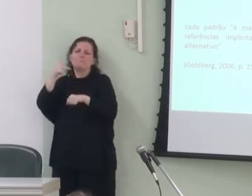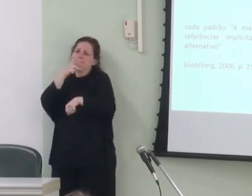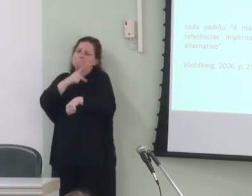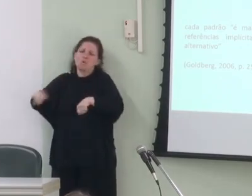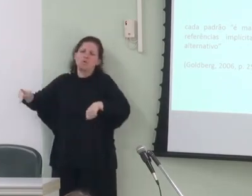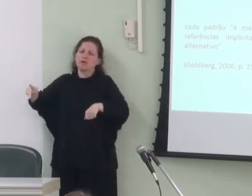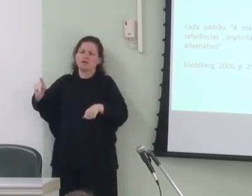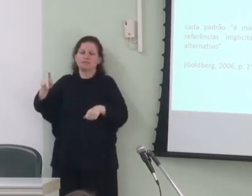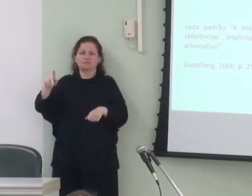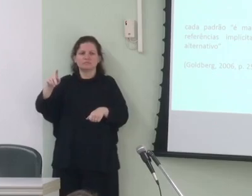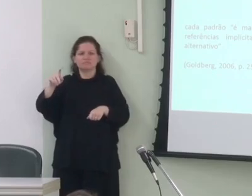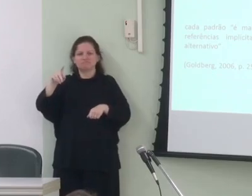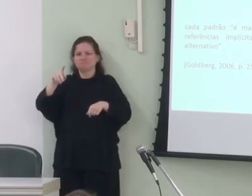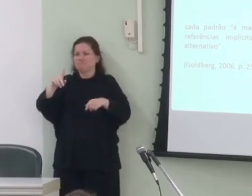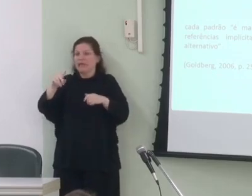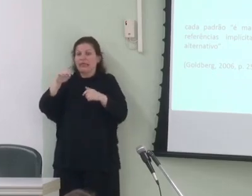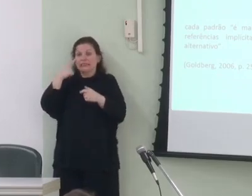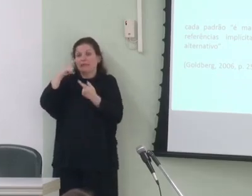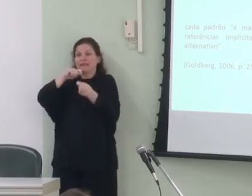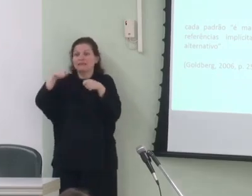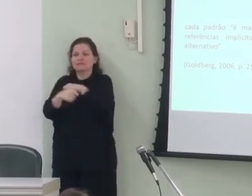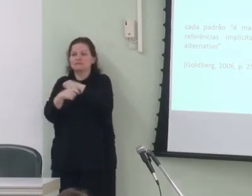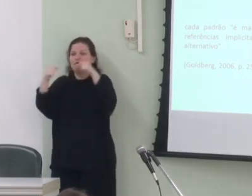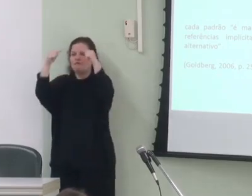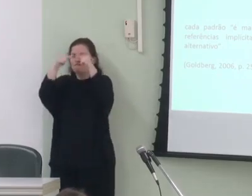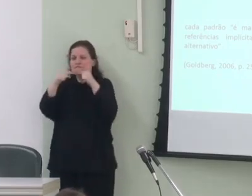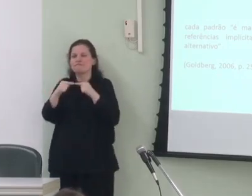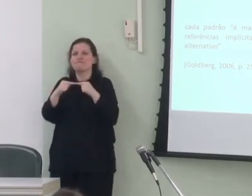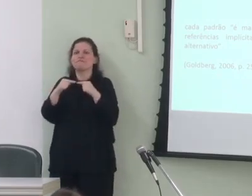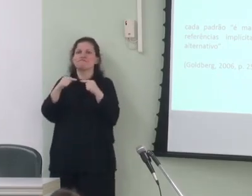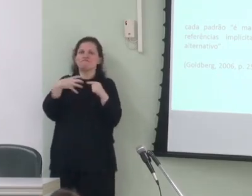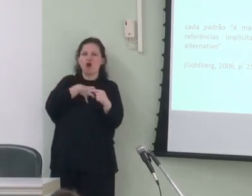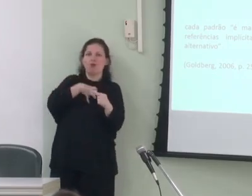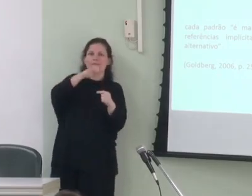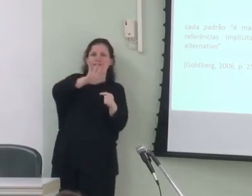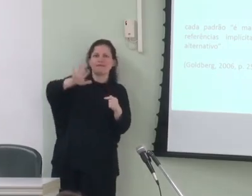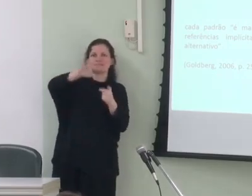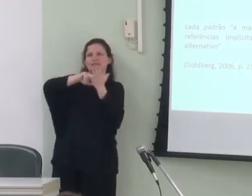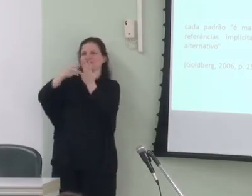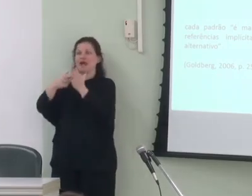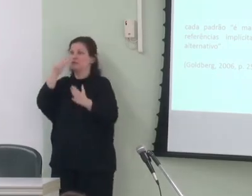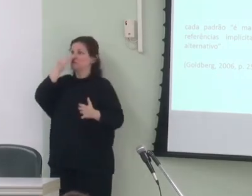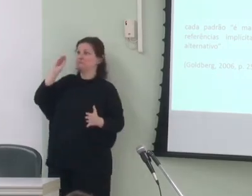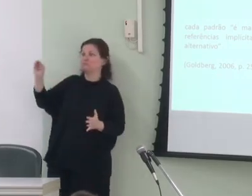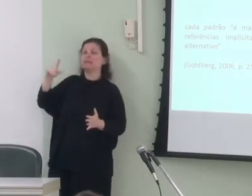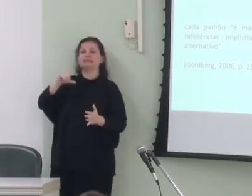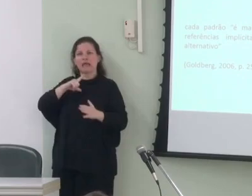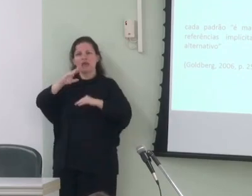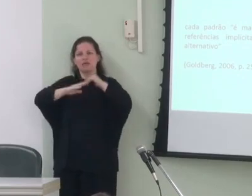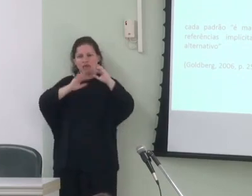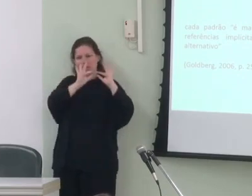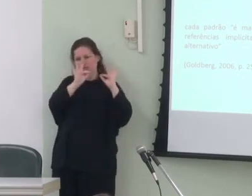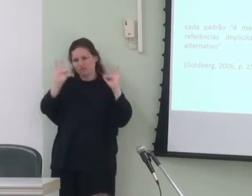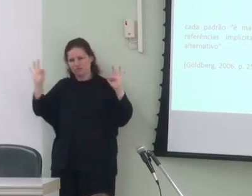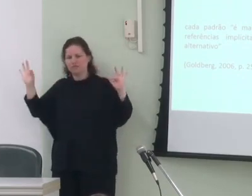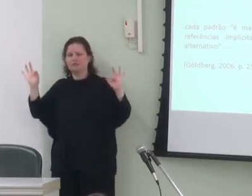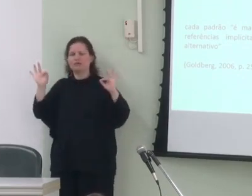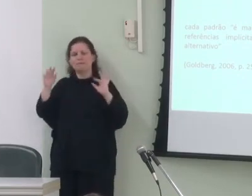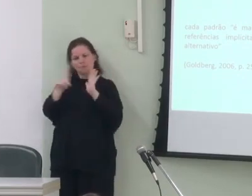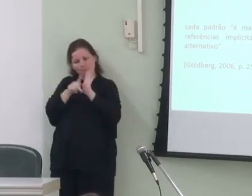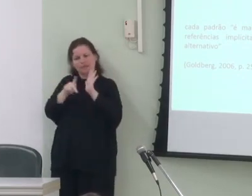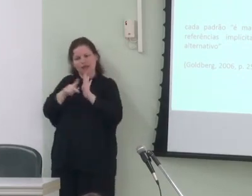semasiológica de interpretação do pareamento forma significado ignorando que embora construções possuam propriedades